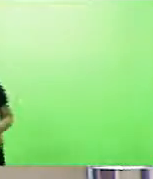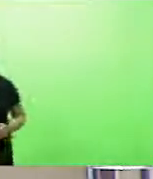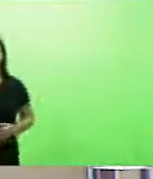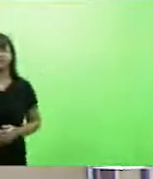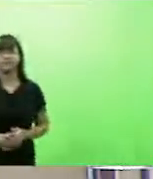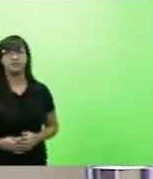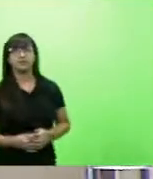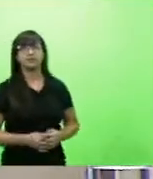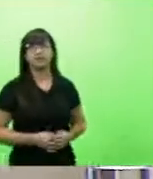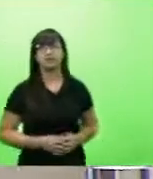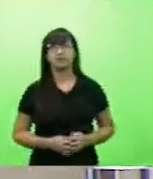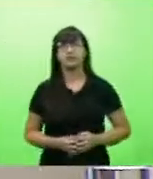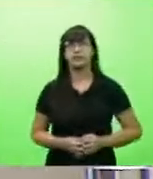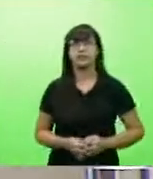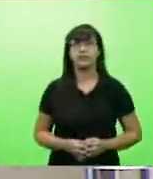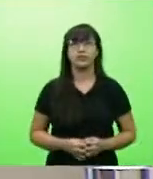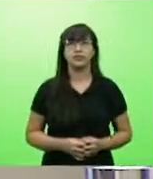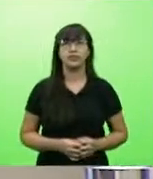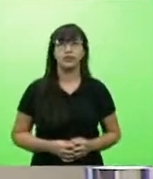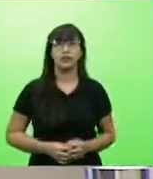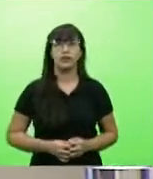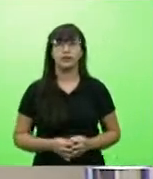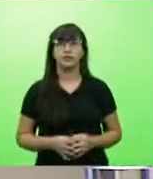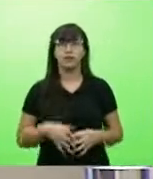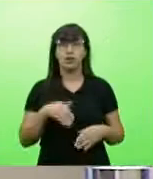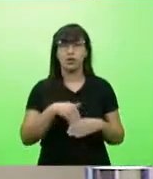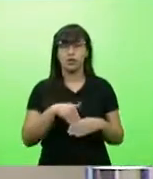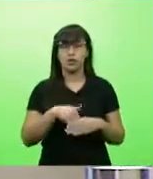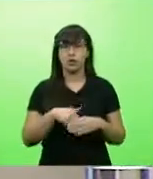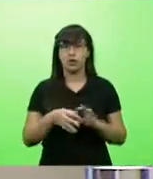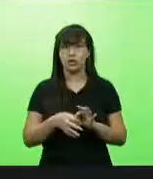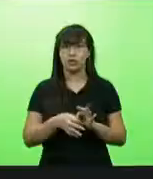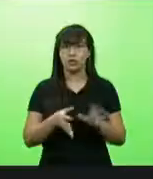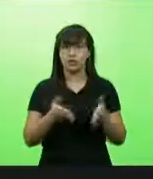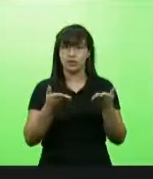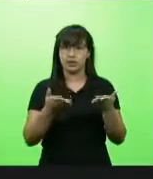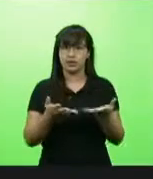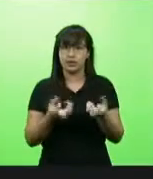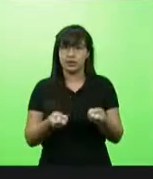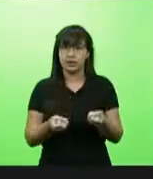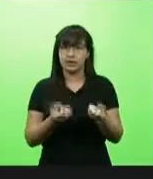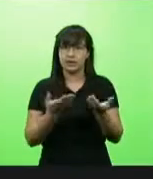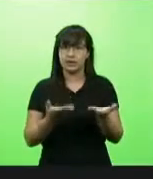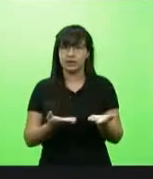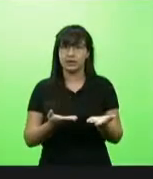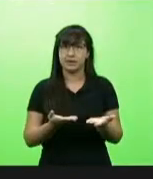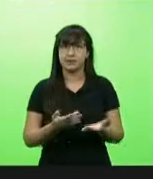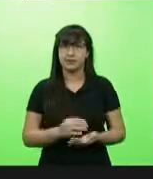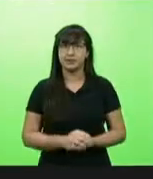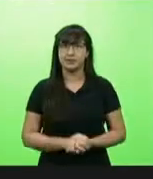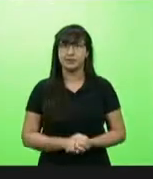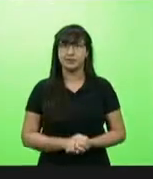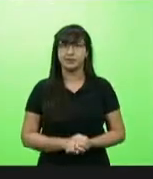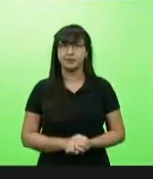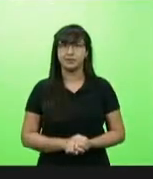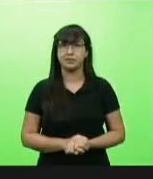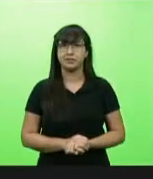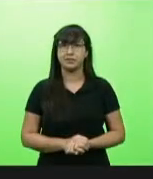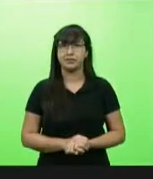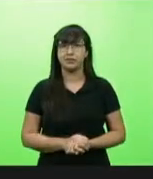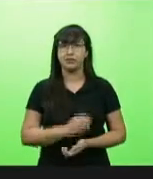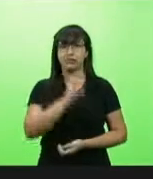Saliento a todos os pares, que às vezes estamos votando a admissibilidade. Pela ordem, quem? O Ney Beriber.